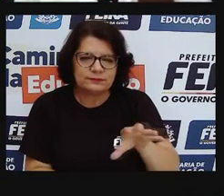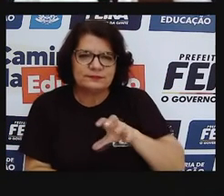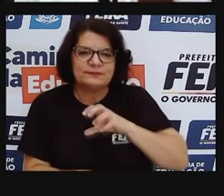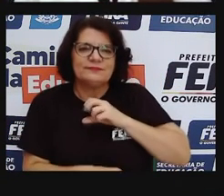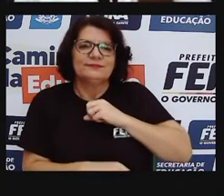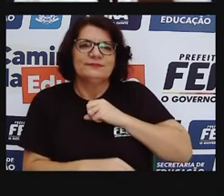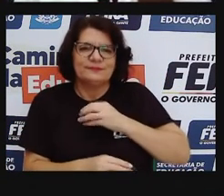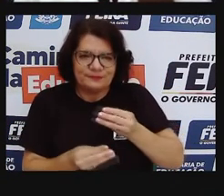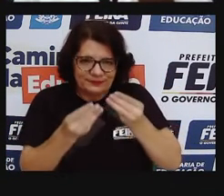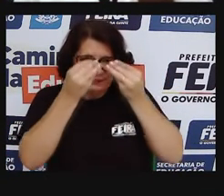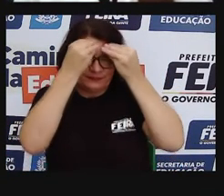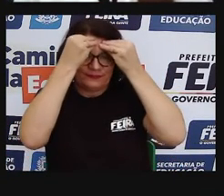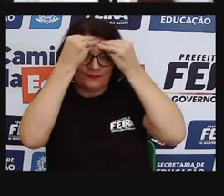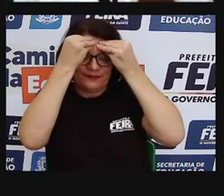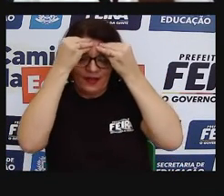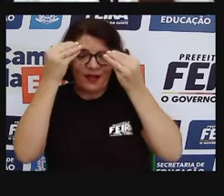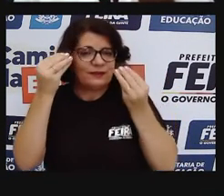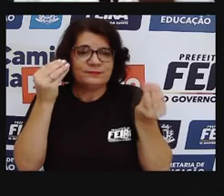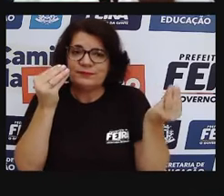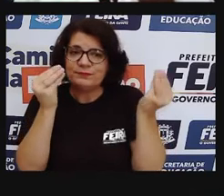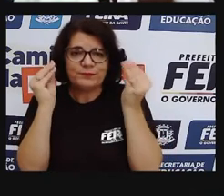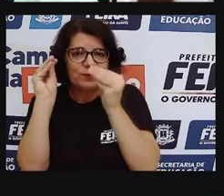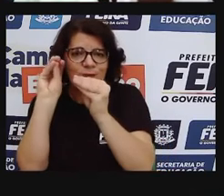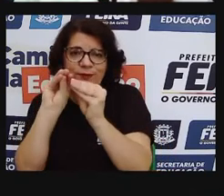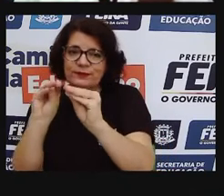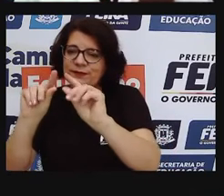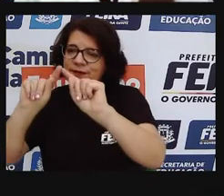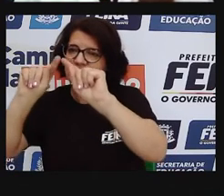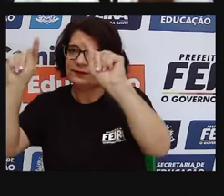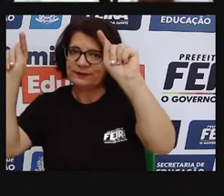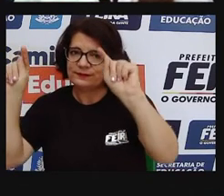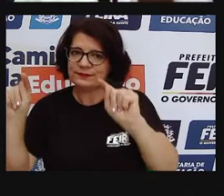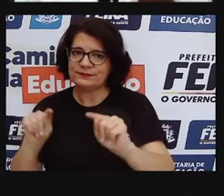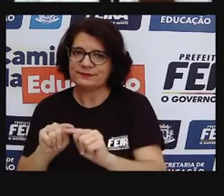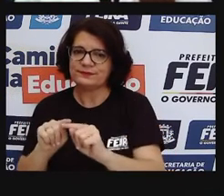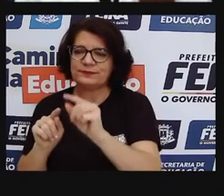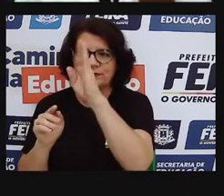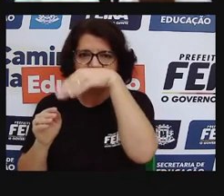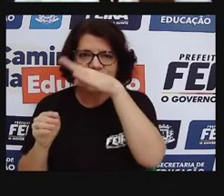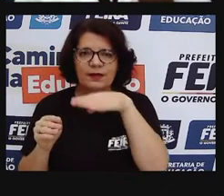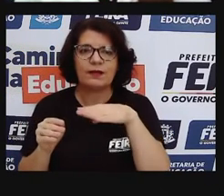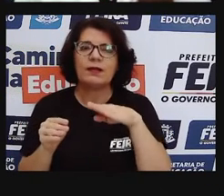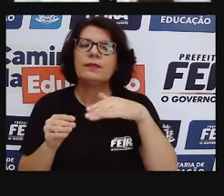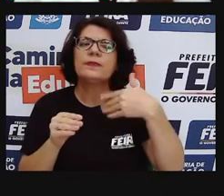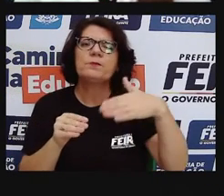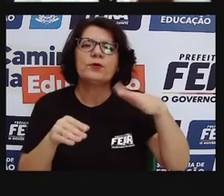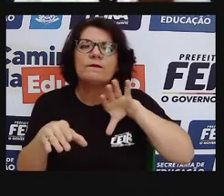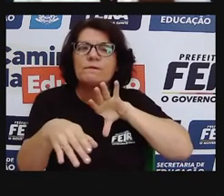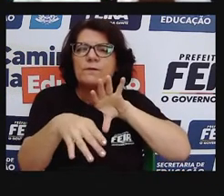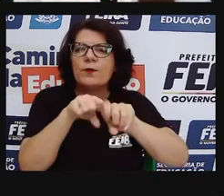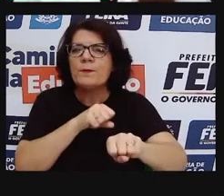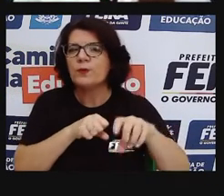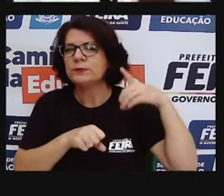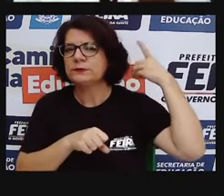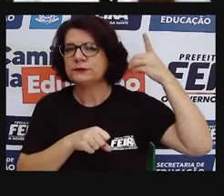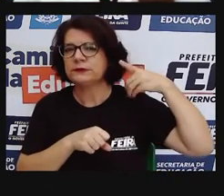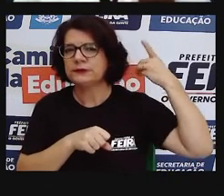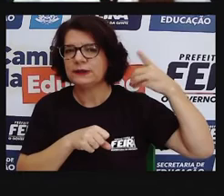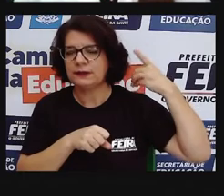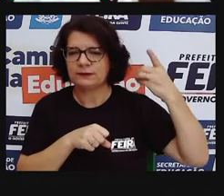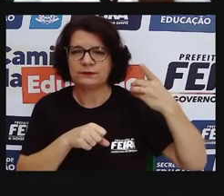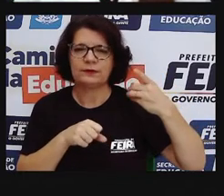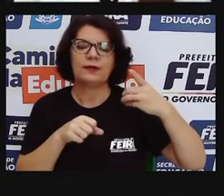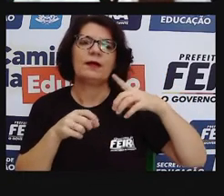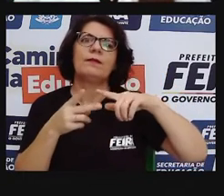infância. Apesar de amante da arte, ele se formou em direito, em 1970, mas,